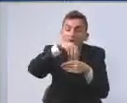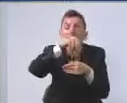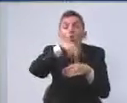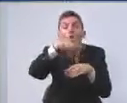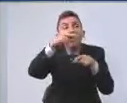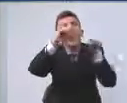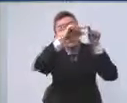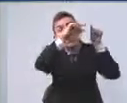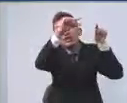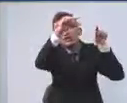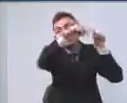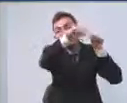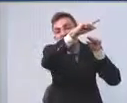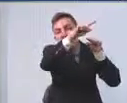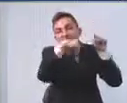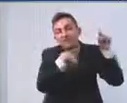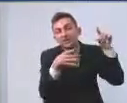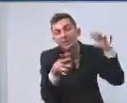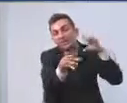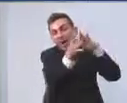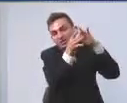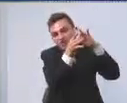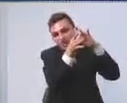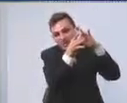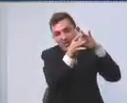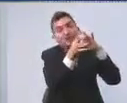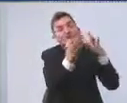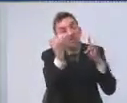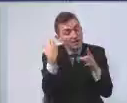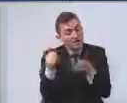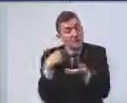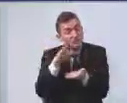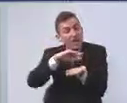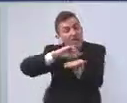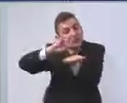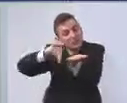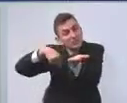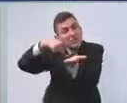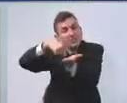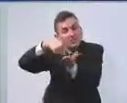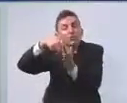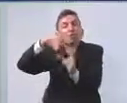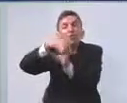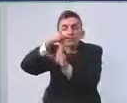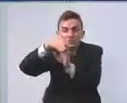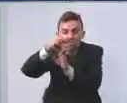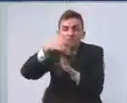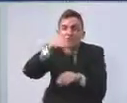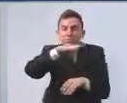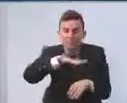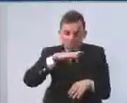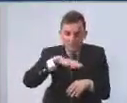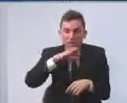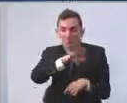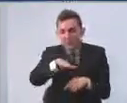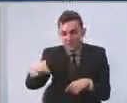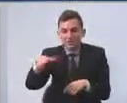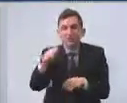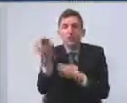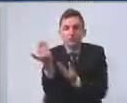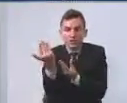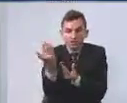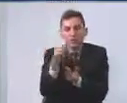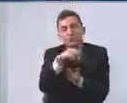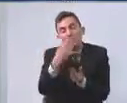entidades parceiras inscritas no Conselho Municipal da Criança e do Adolescente ou no Conselho Municipal